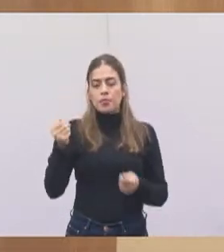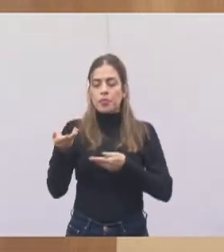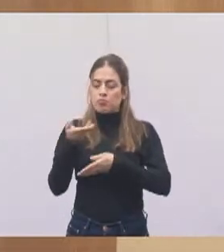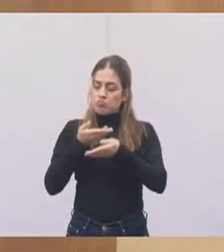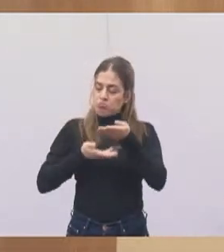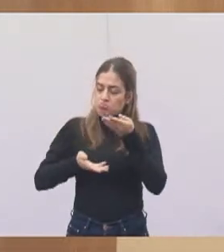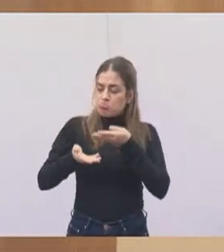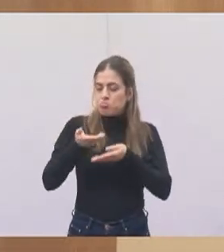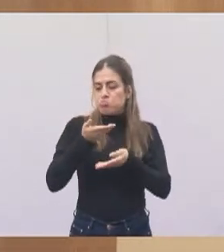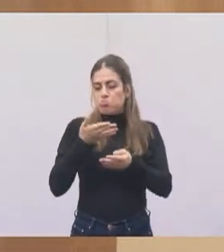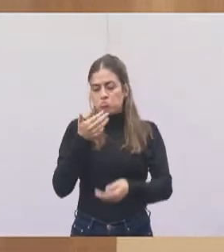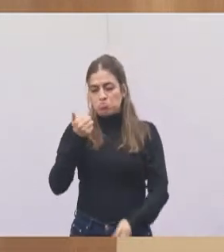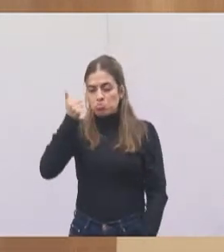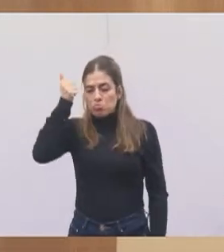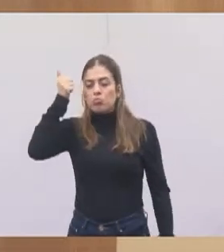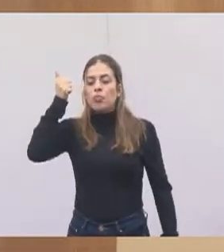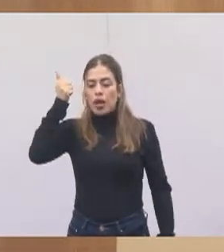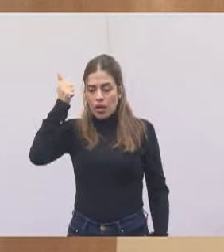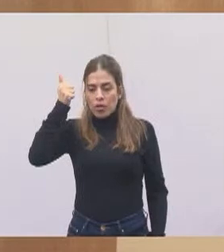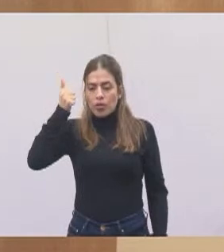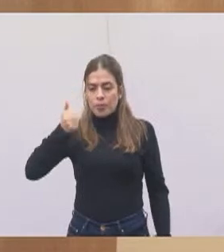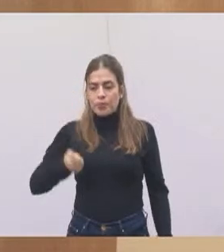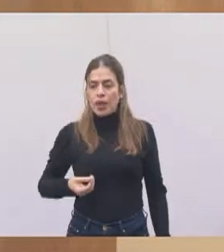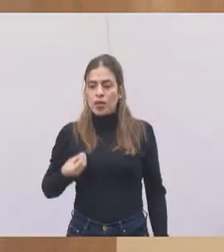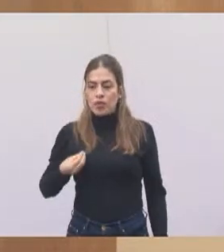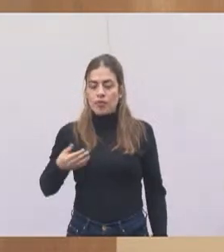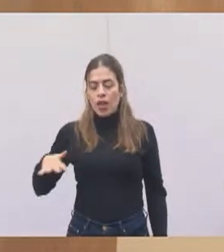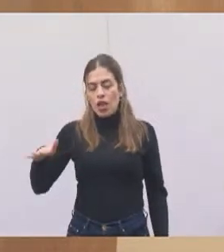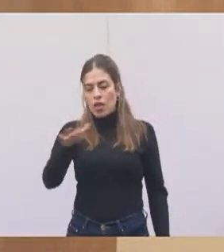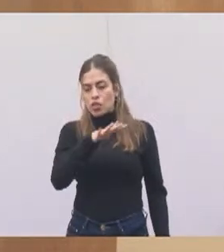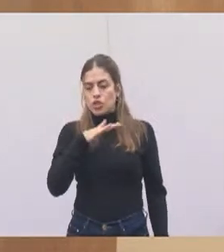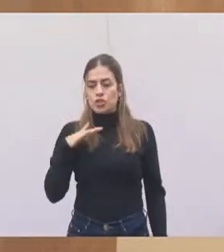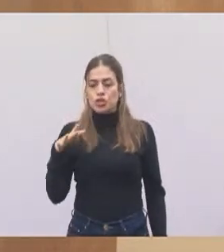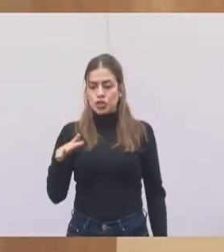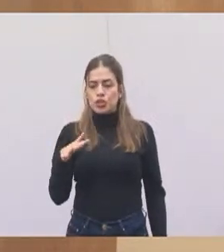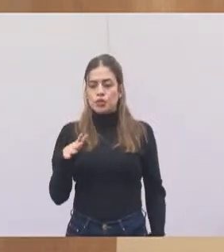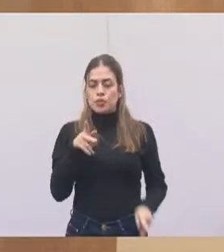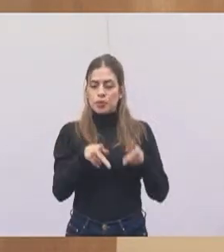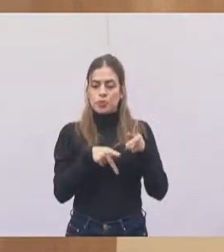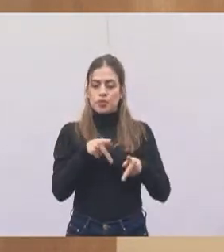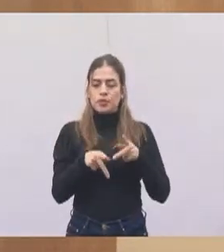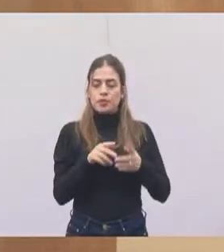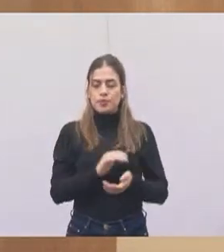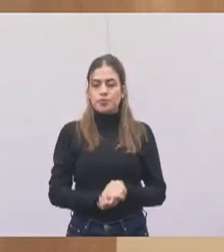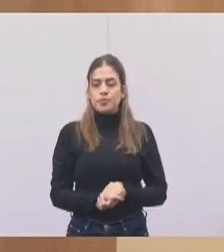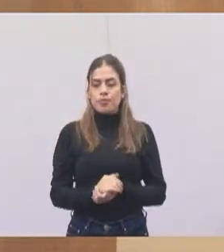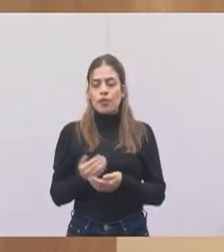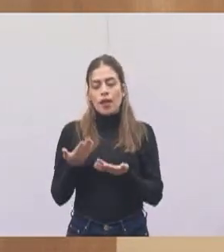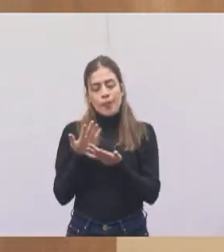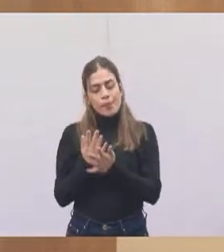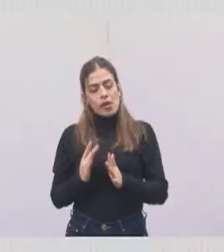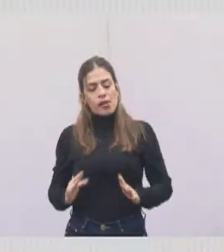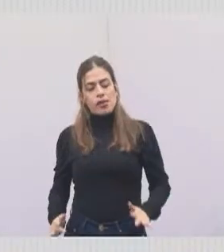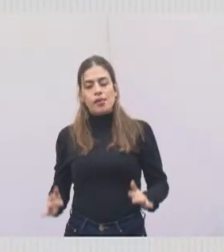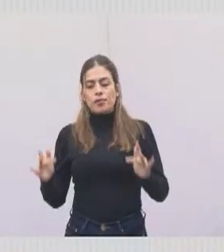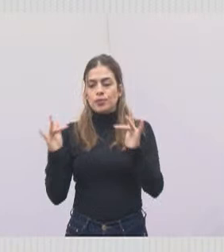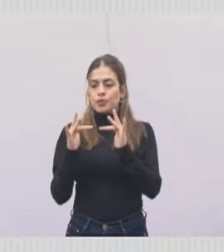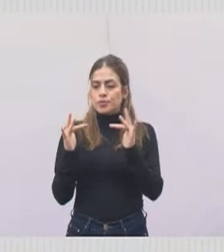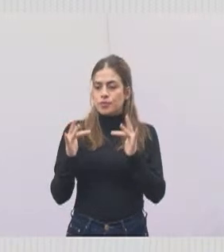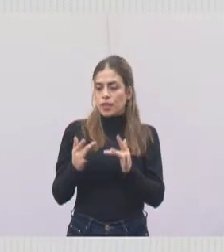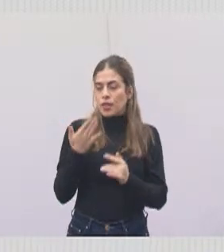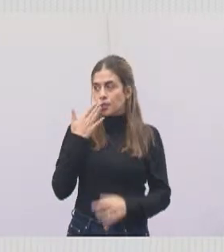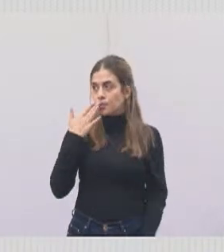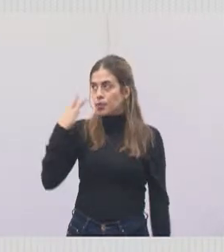para melhor atender vocês, moradores daquela região. Eu fico por aqui, os meus contatos, por favor, peço a Deus que